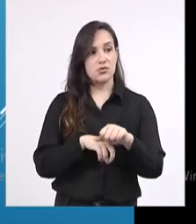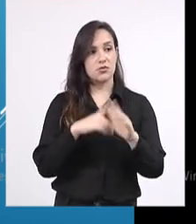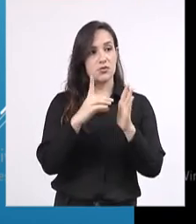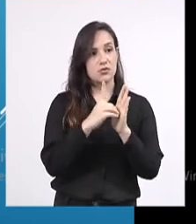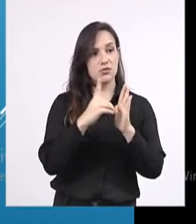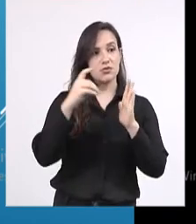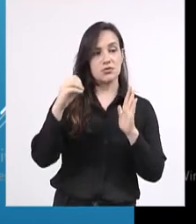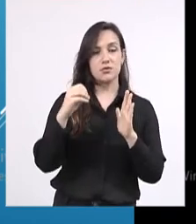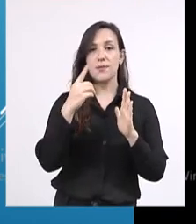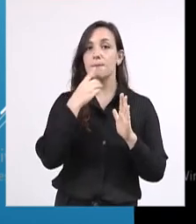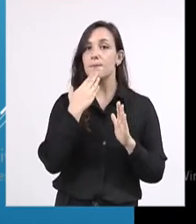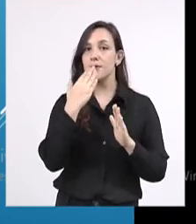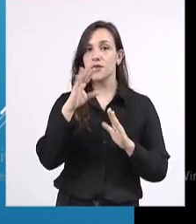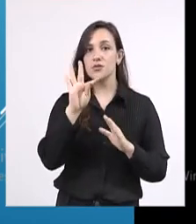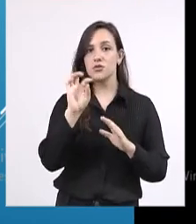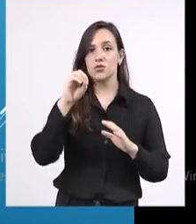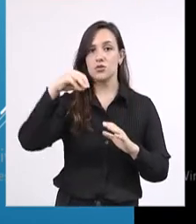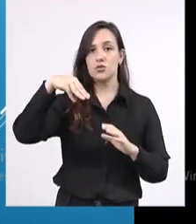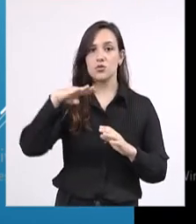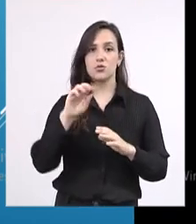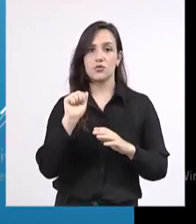oficial essa solicitação,